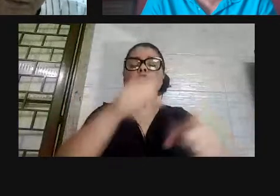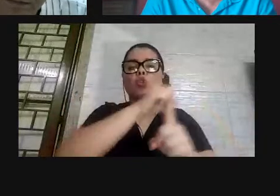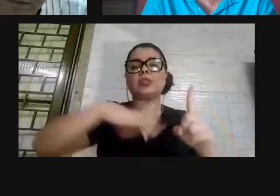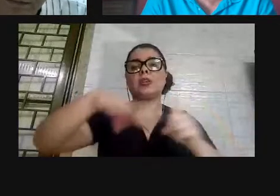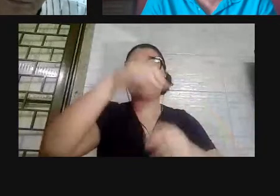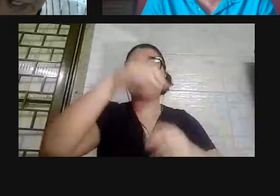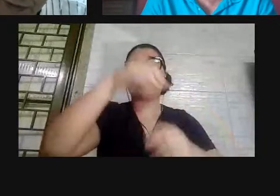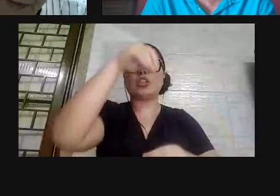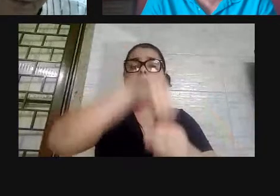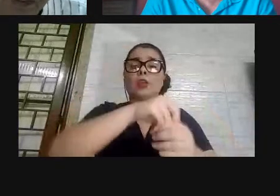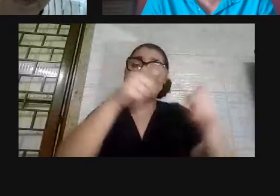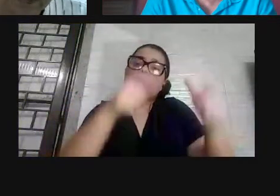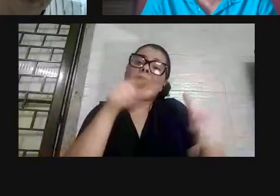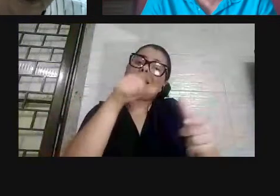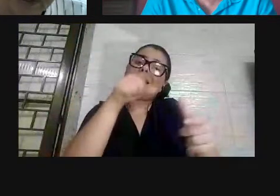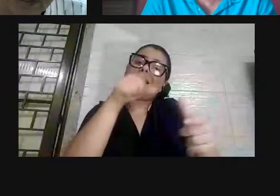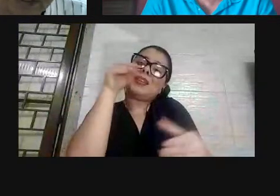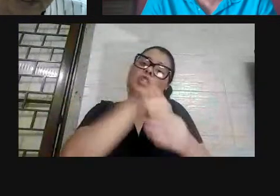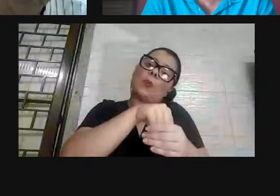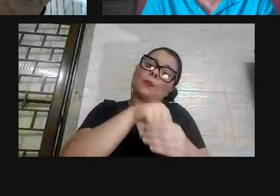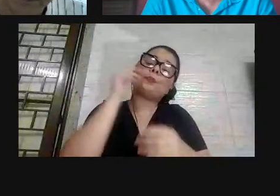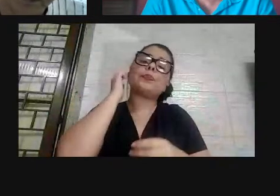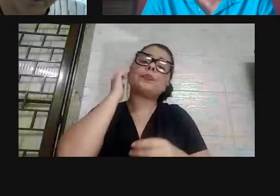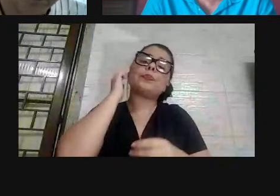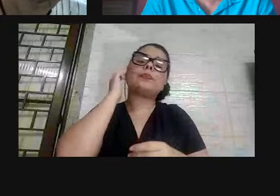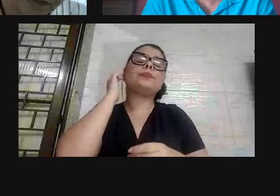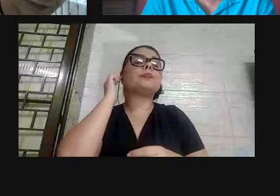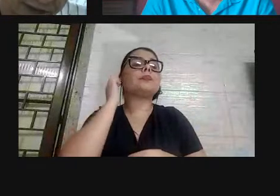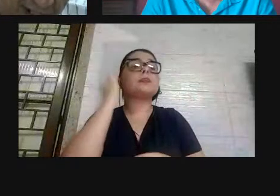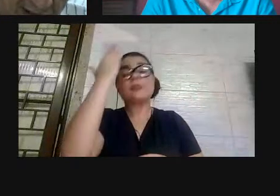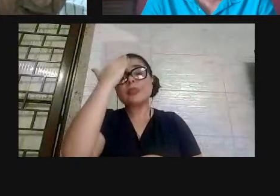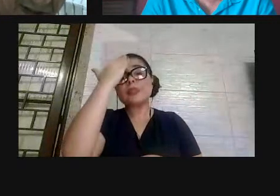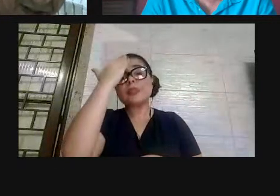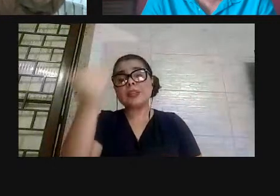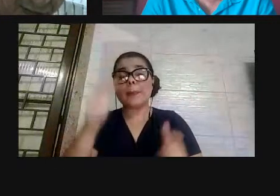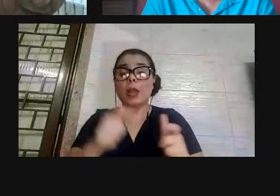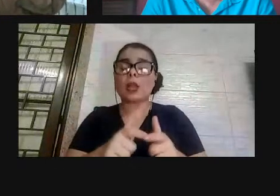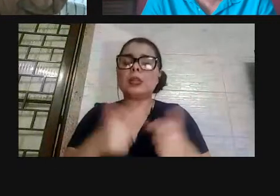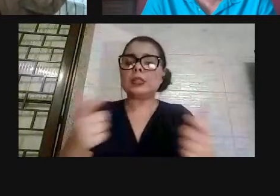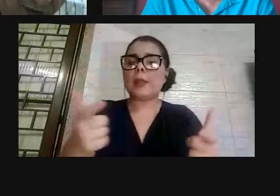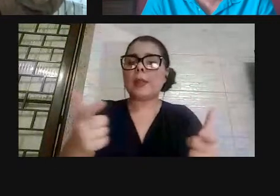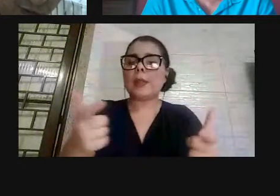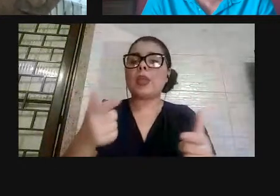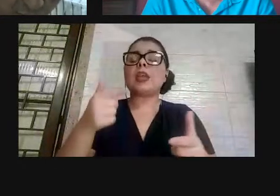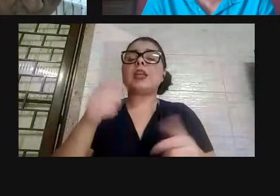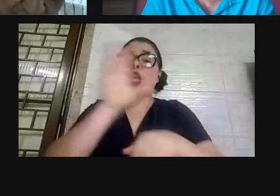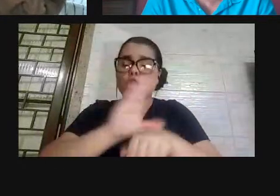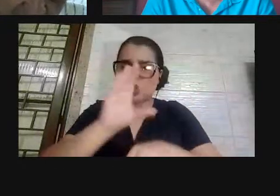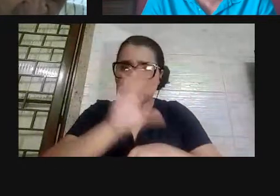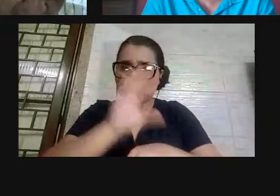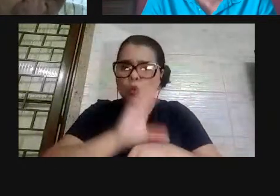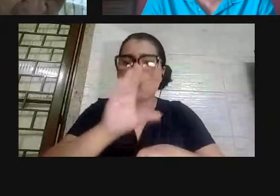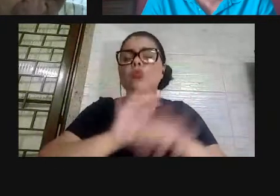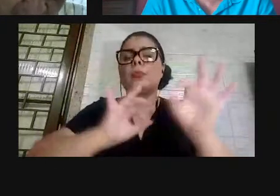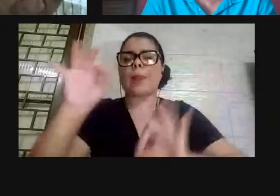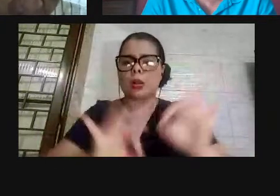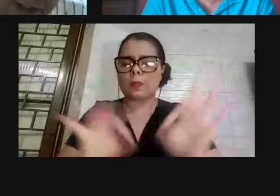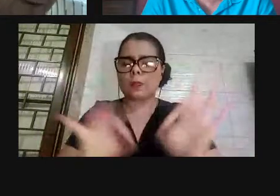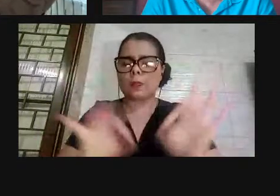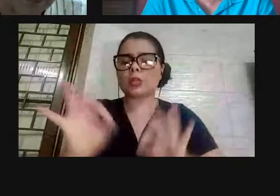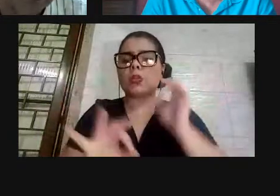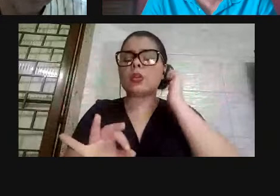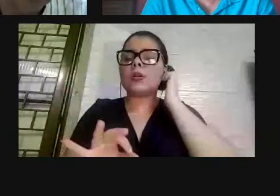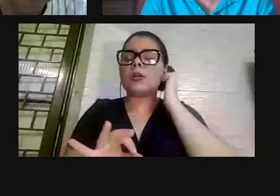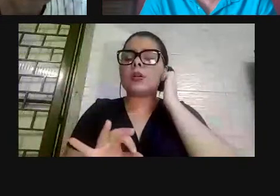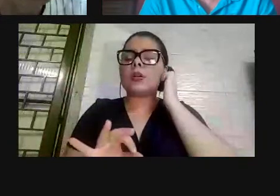E resta saber que na maioria desses pré-vestibulares, desses centros preparatórios, desses cursos, desse movimento popular de